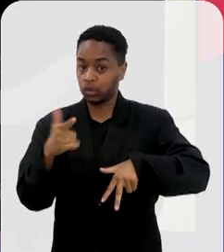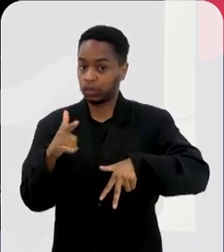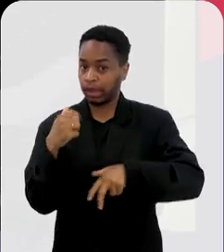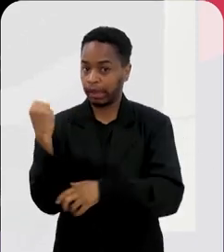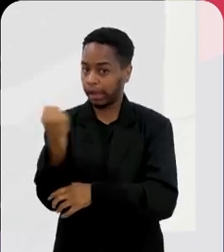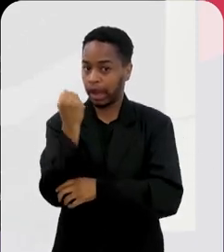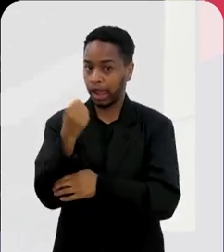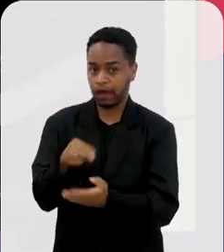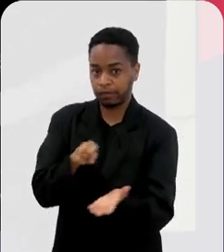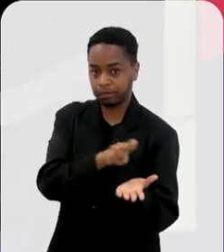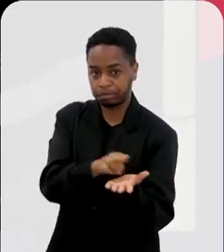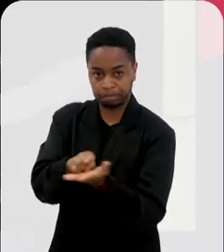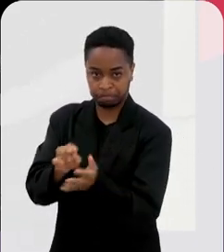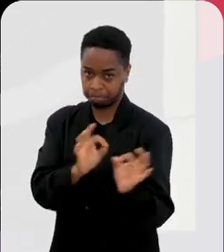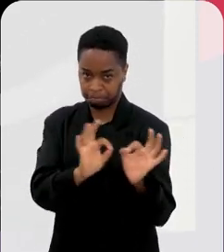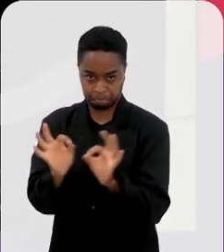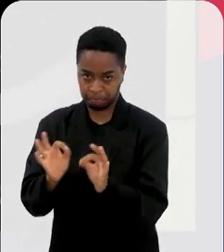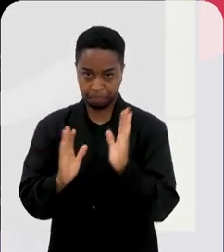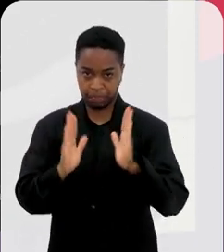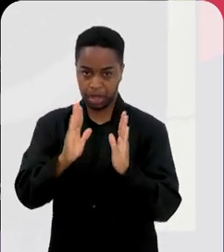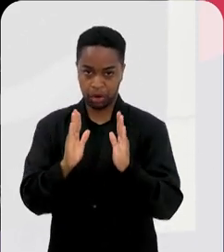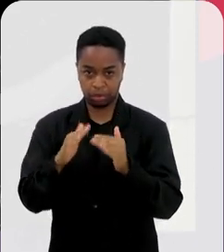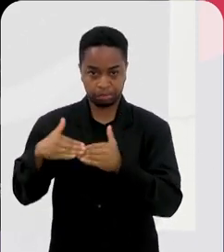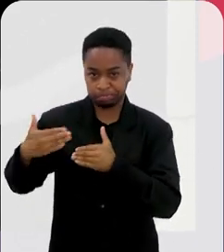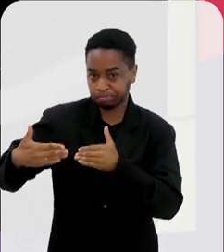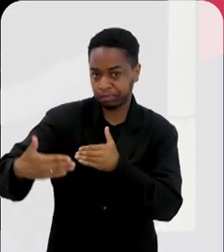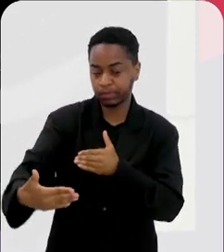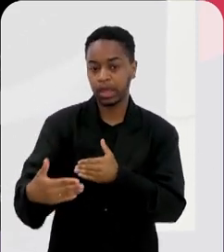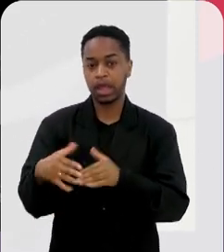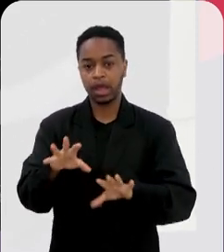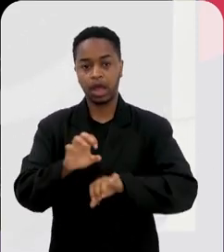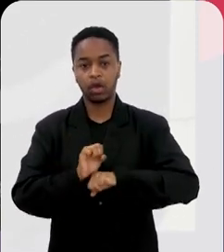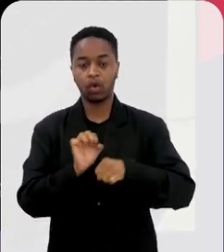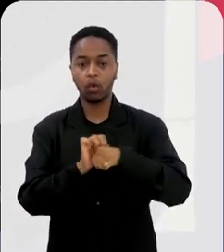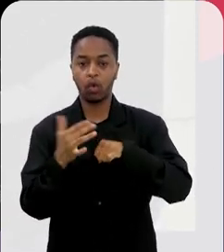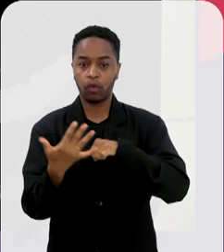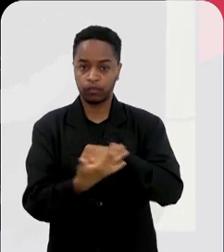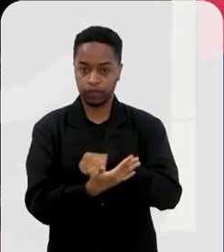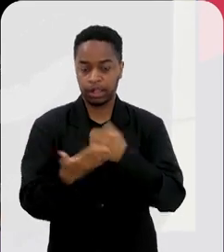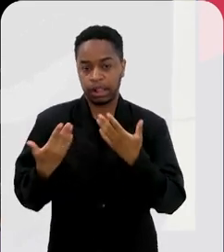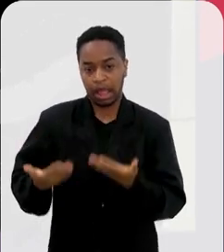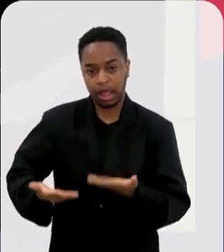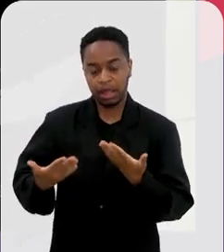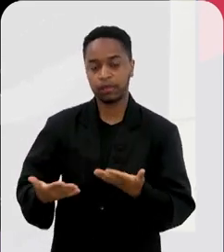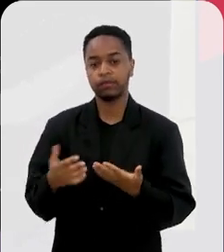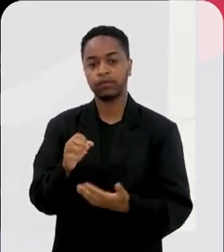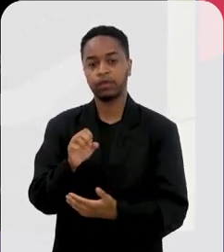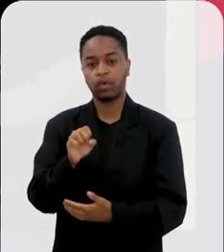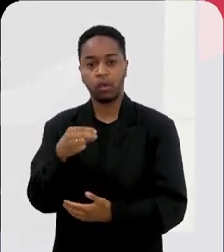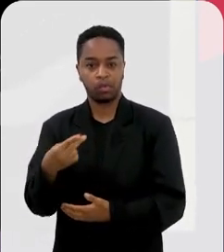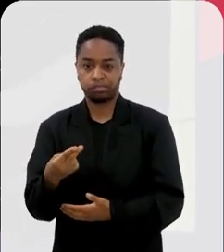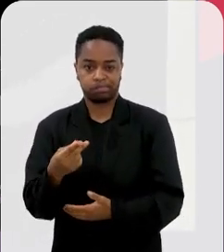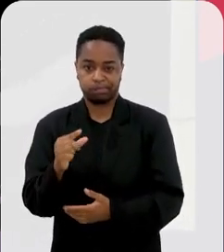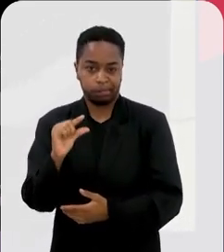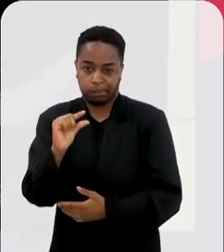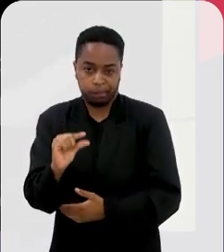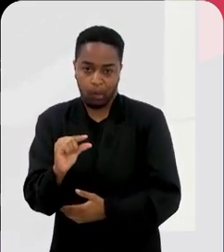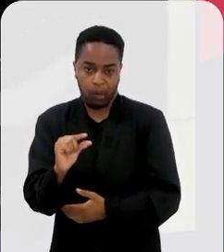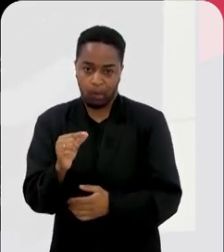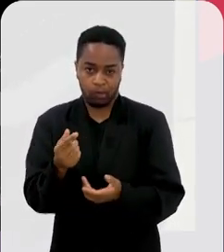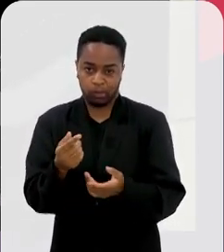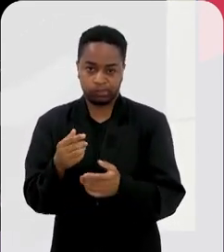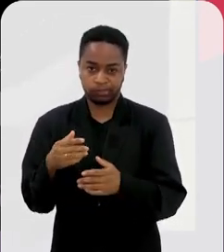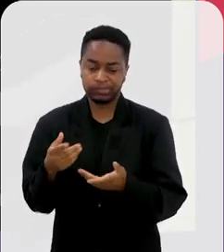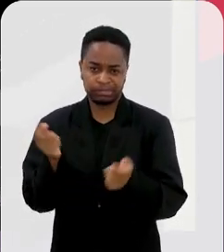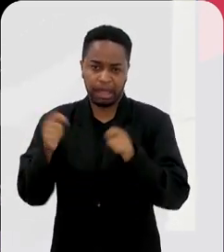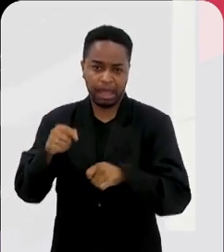ficavam hospitalizados grandes períodos de tempo, que tinham uma Covid leve, branda, né, que